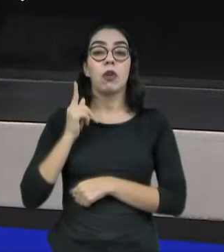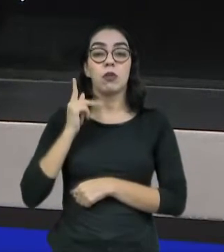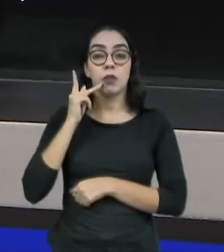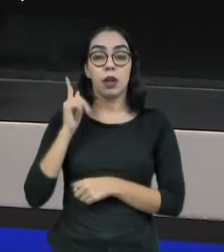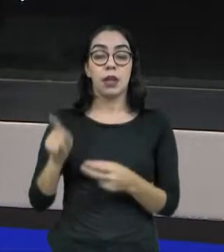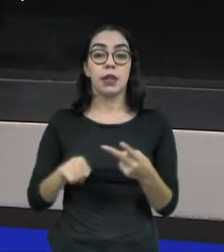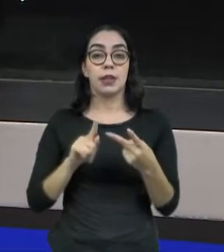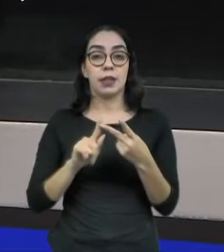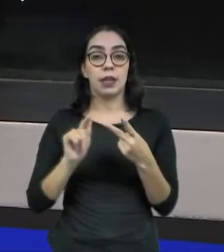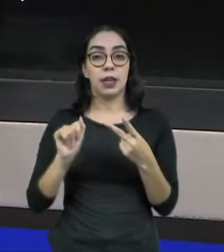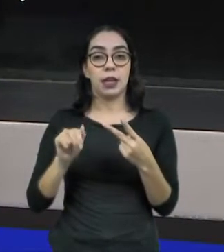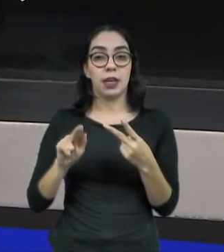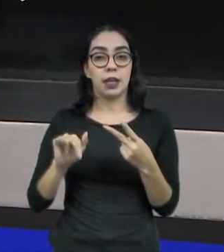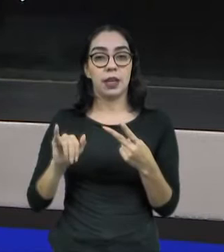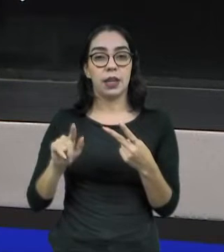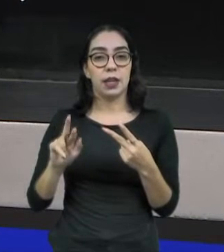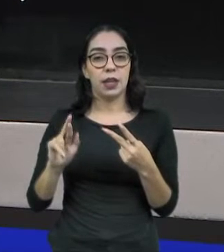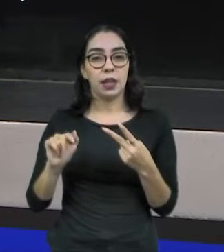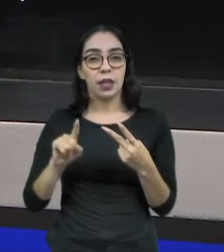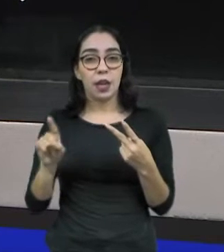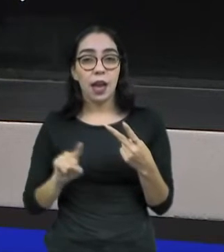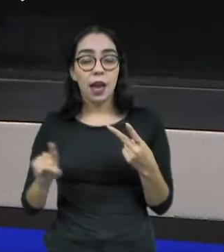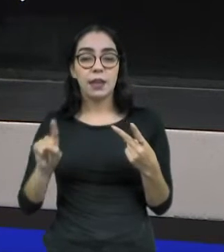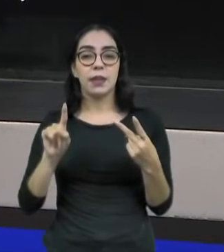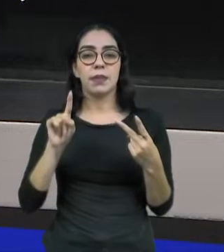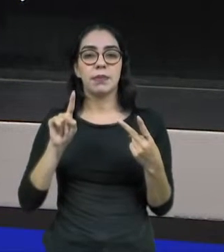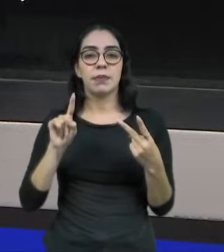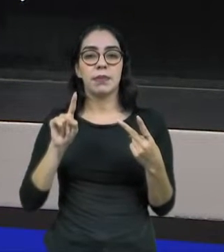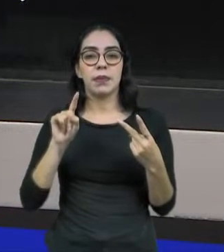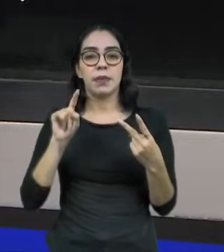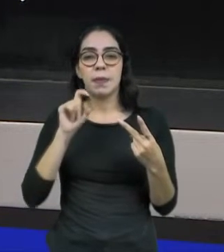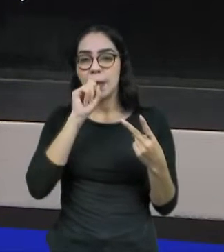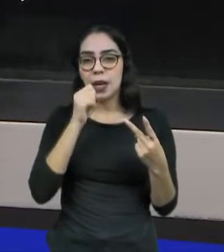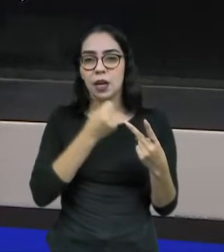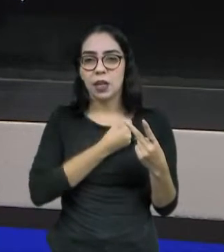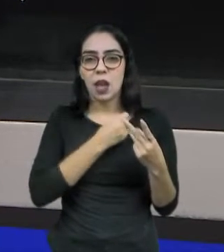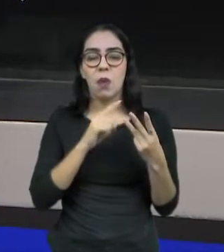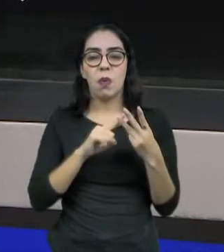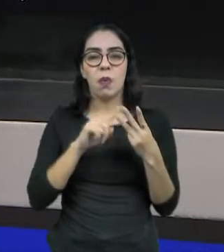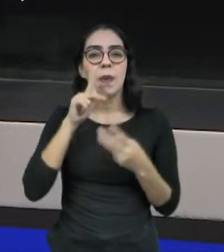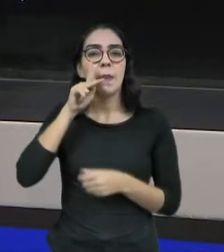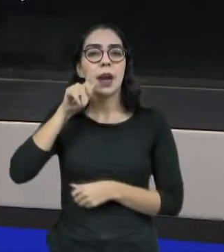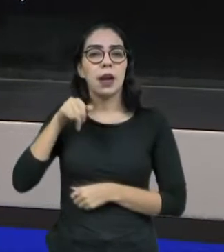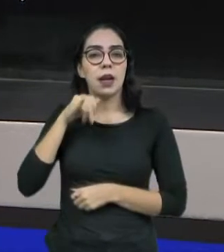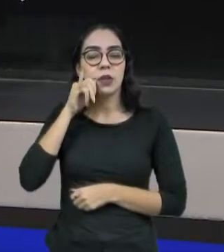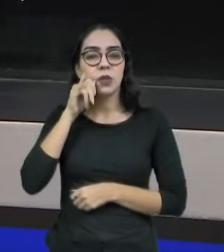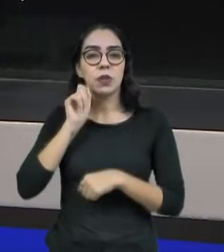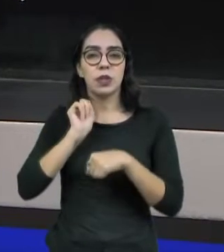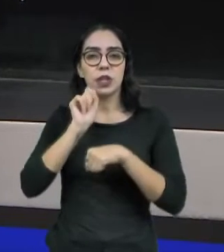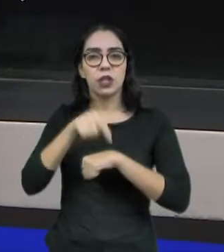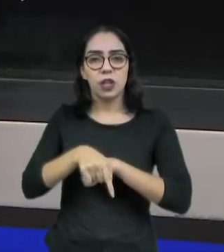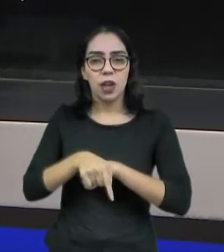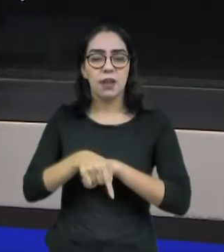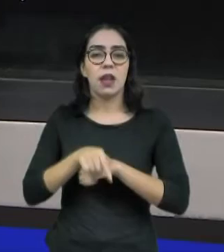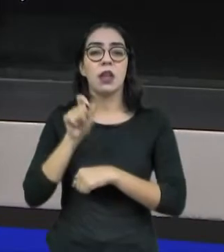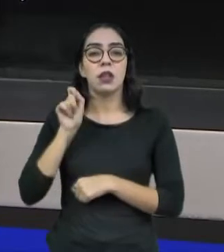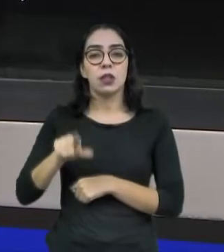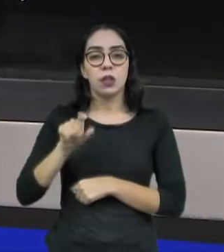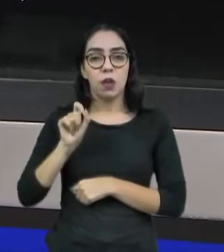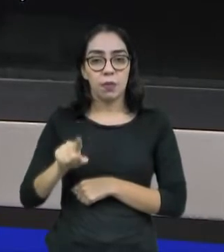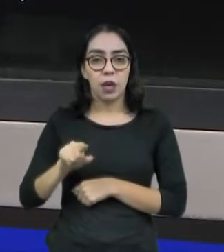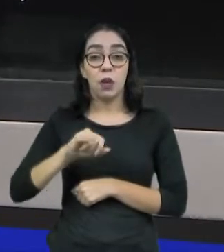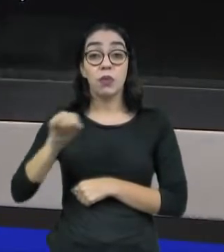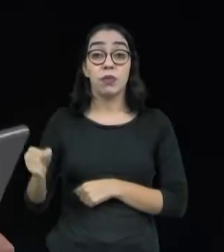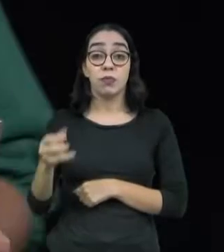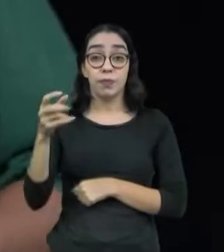Aquirais, Horizonte, Maracanau, Calcaia, Pacajus, Quixadá, Tauá, Sobral e Juazeiro do